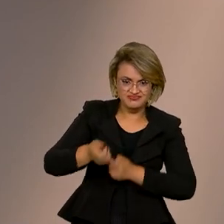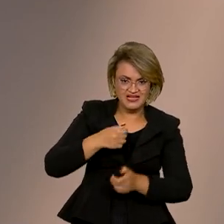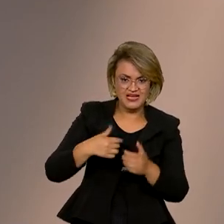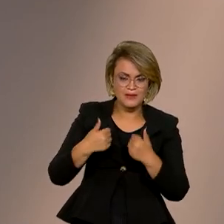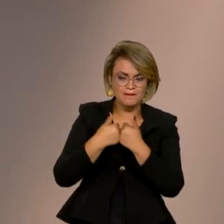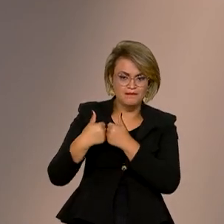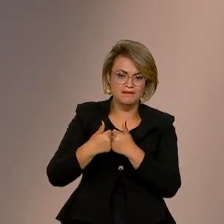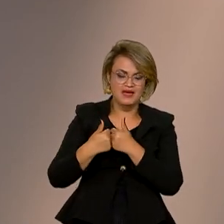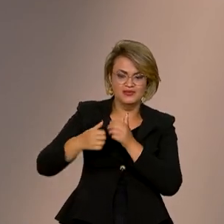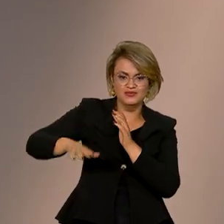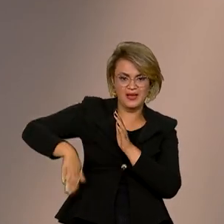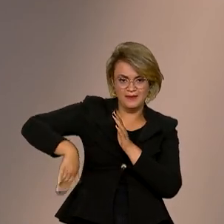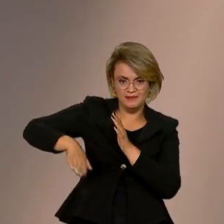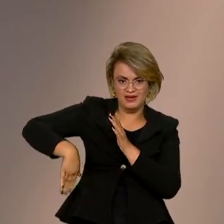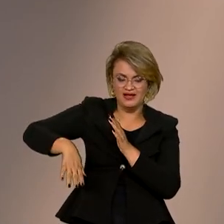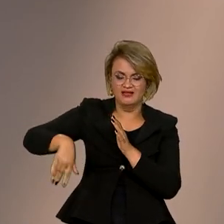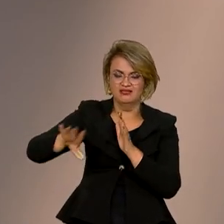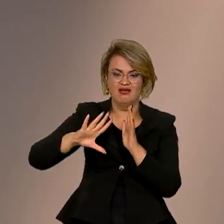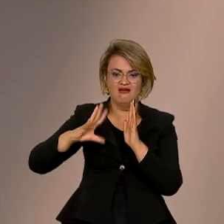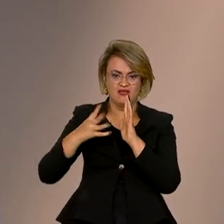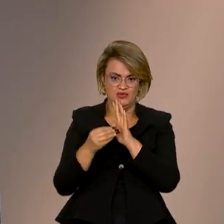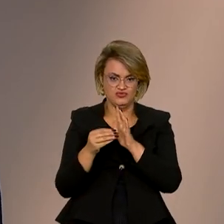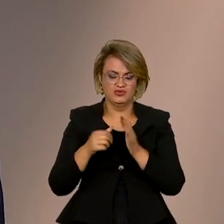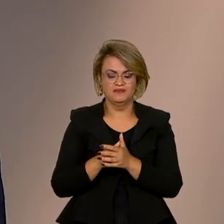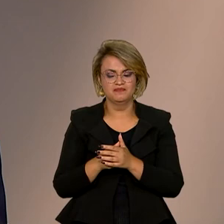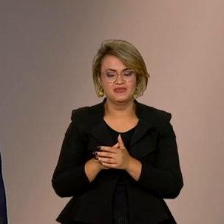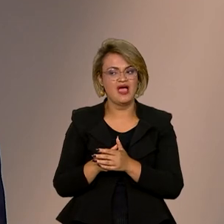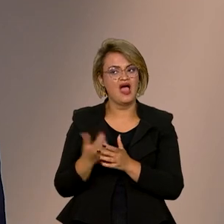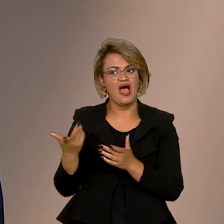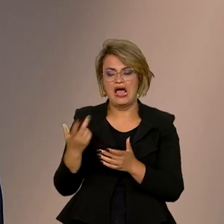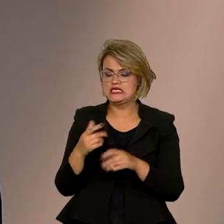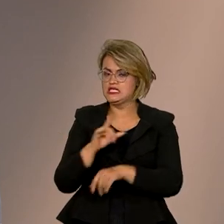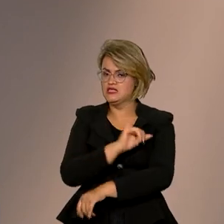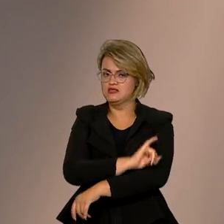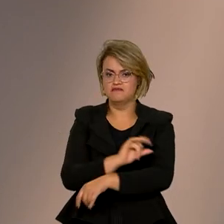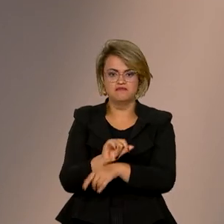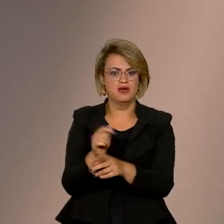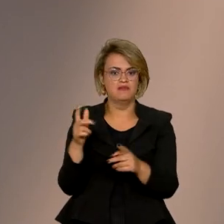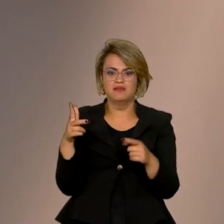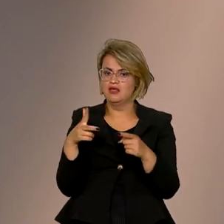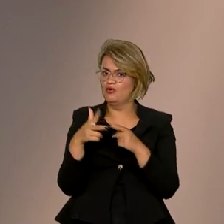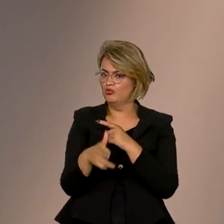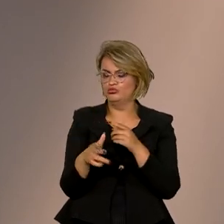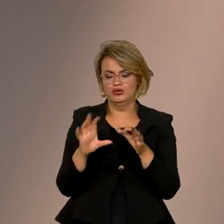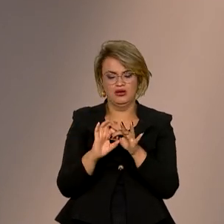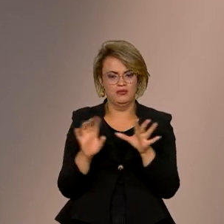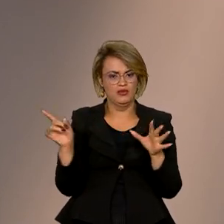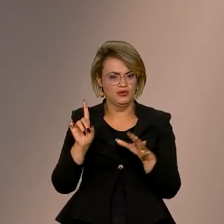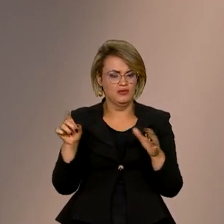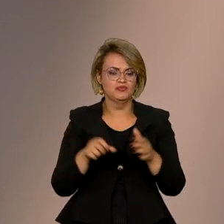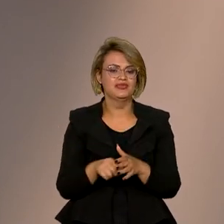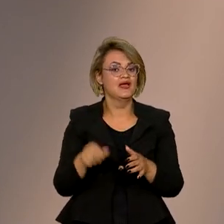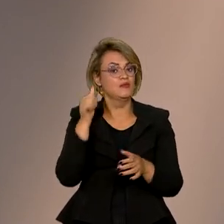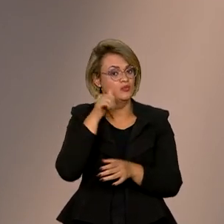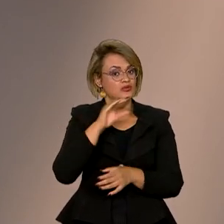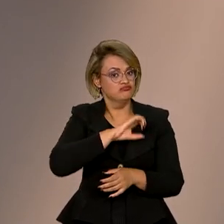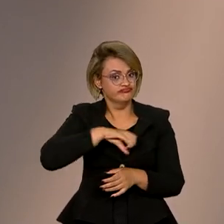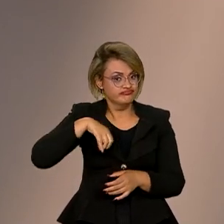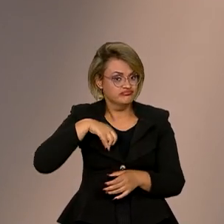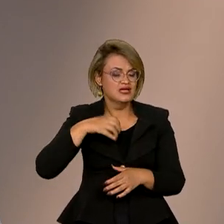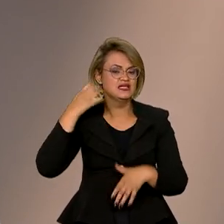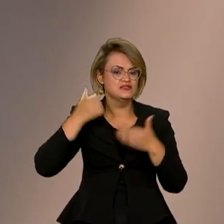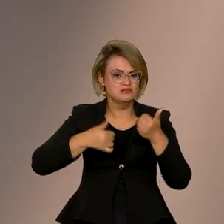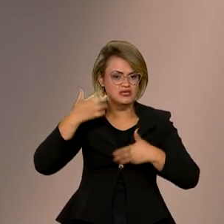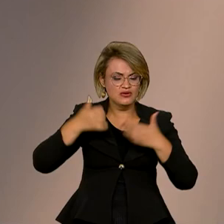costa desse estado amazônico. Ela explicou a importância e a necessidade do processo para a concessão